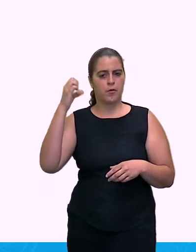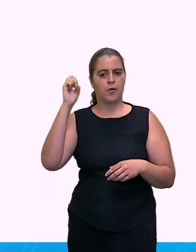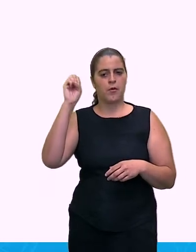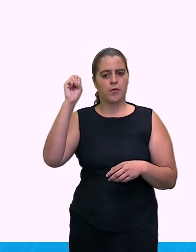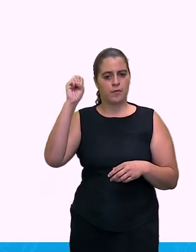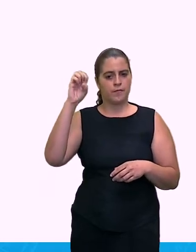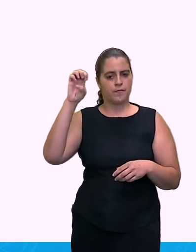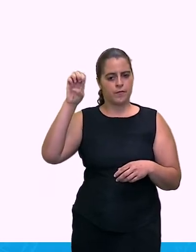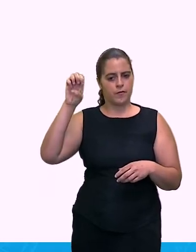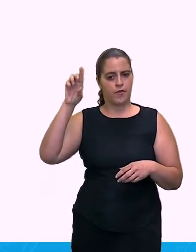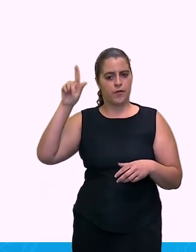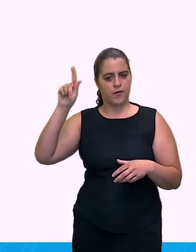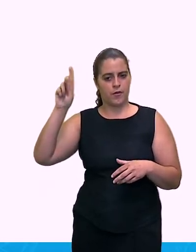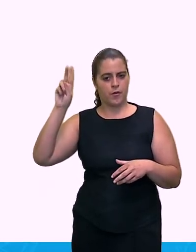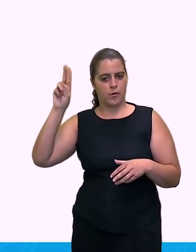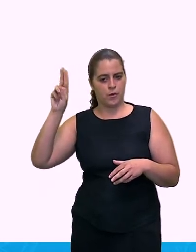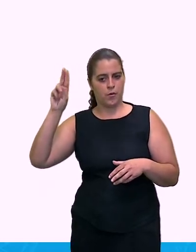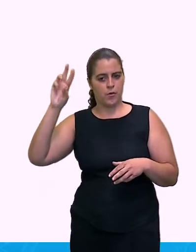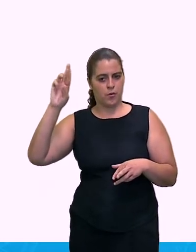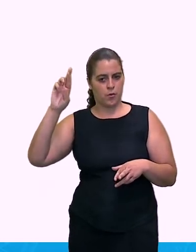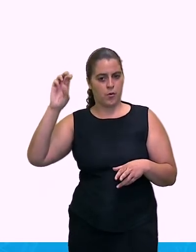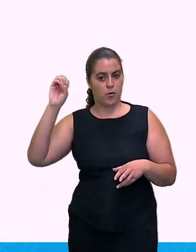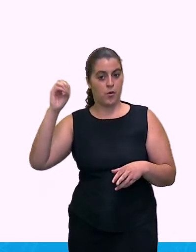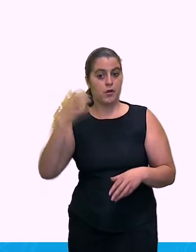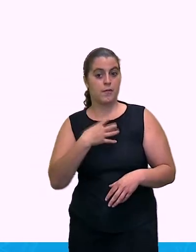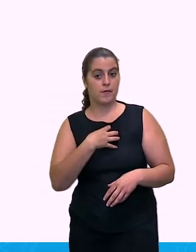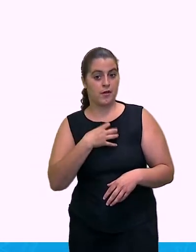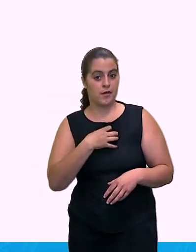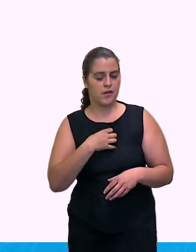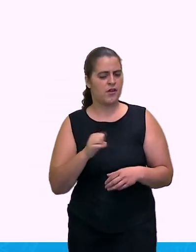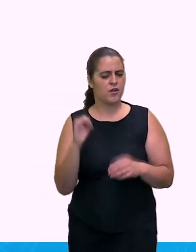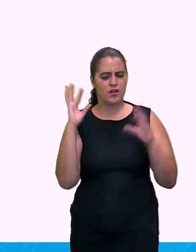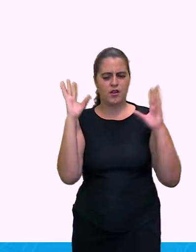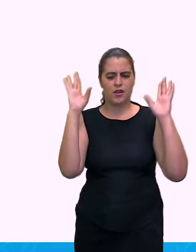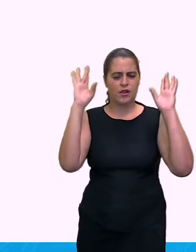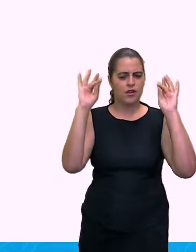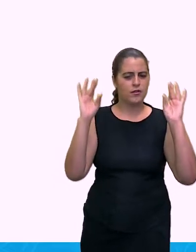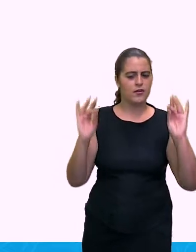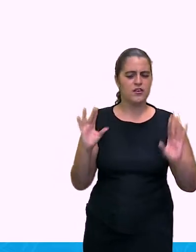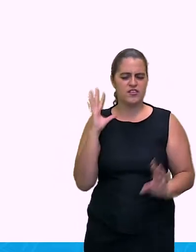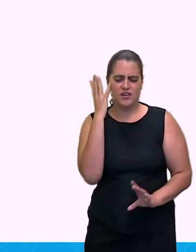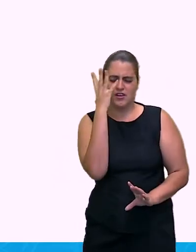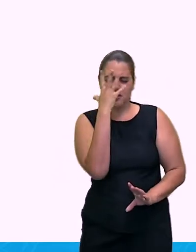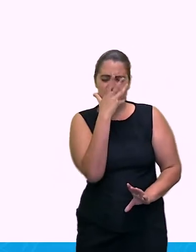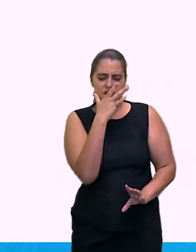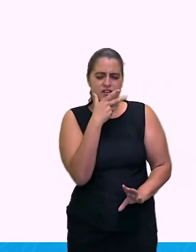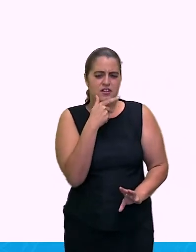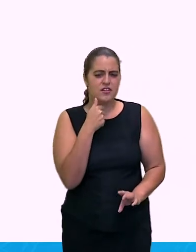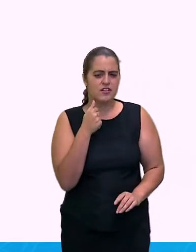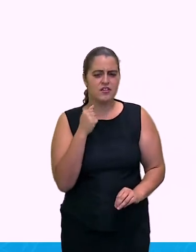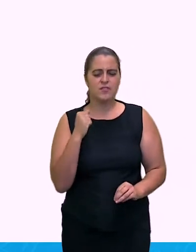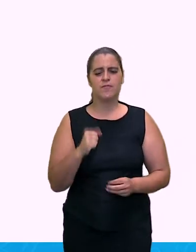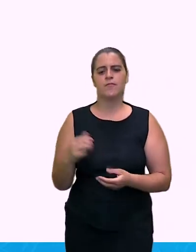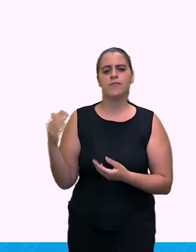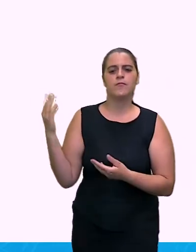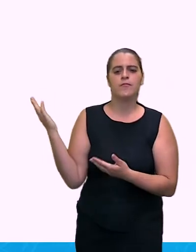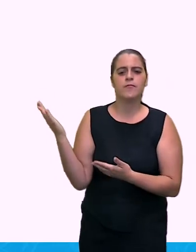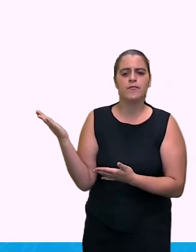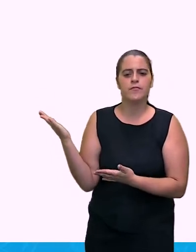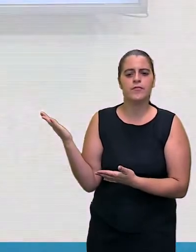E é um lugar lindo. Quando eles chegaram, eles ficaram encantados. Era muita beleza.